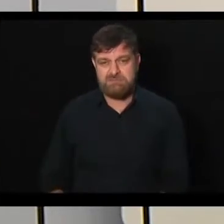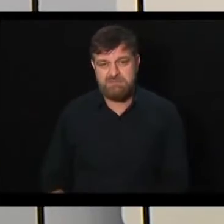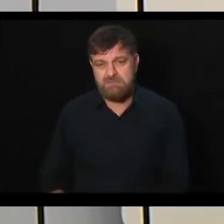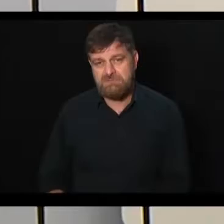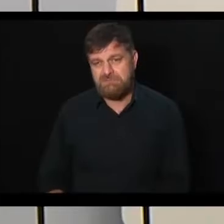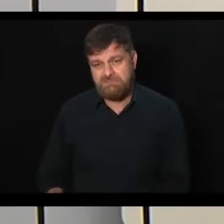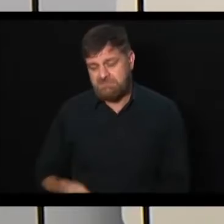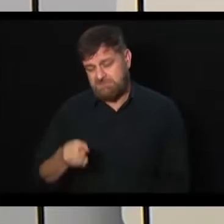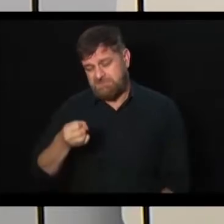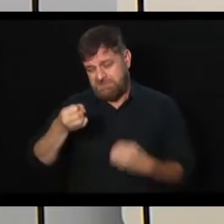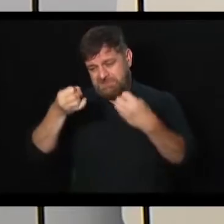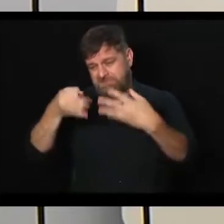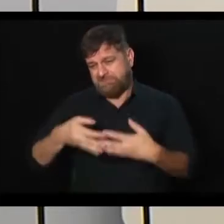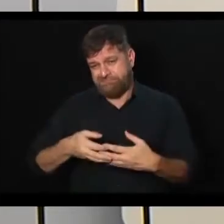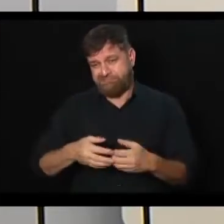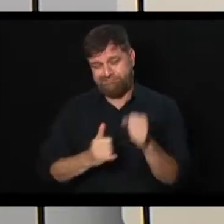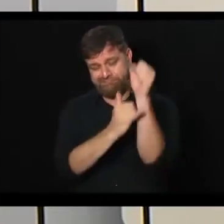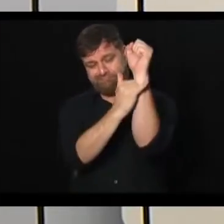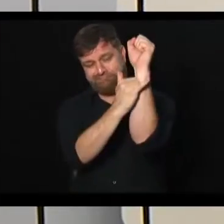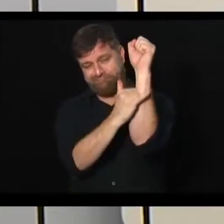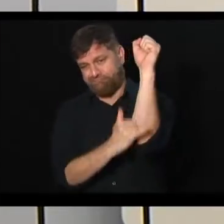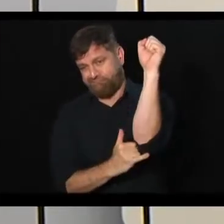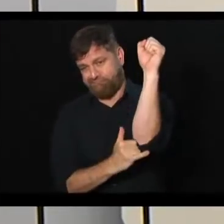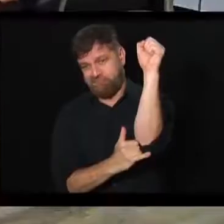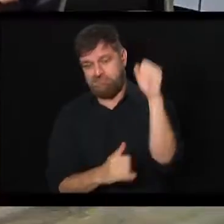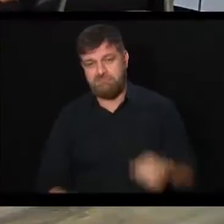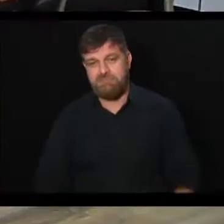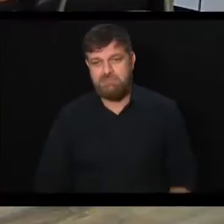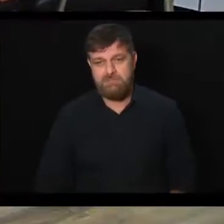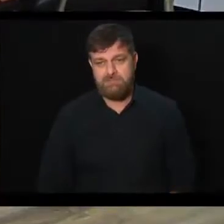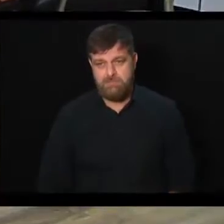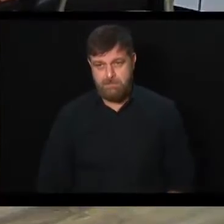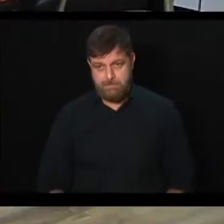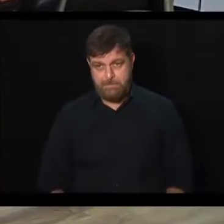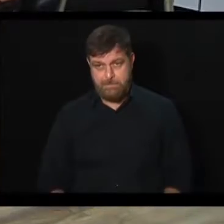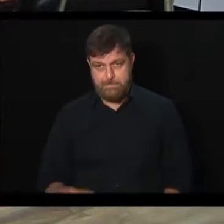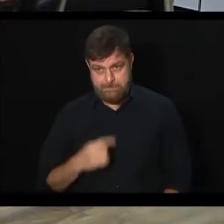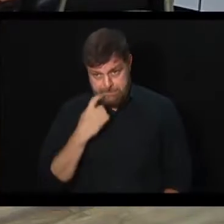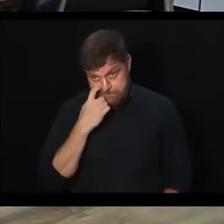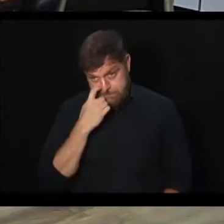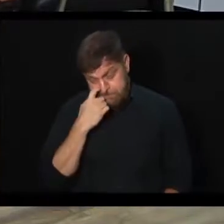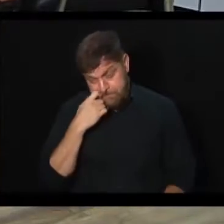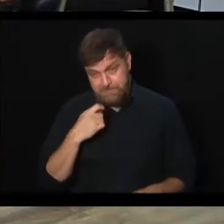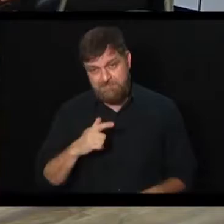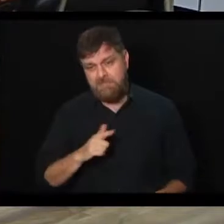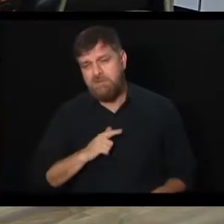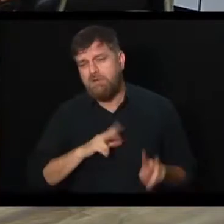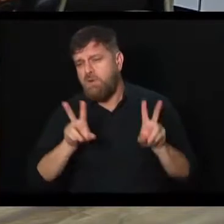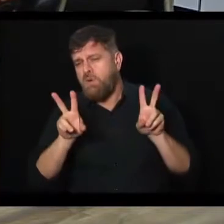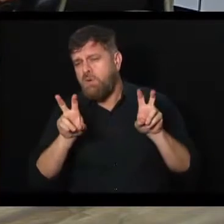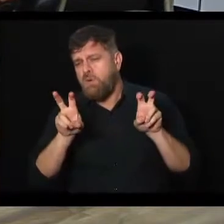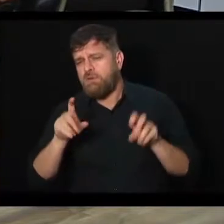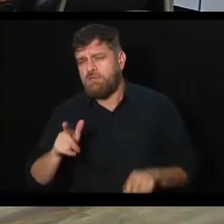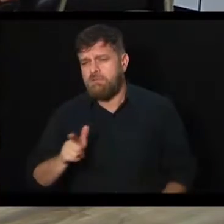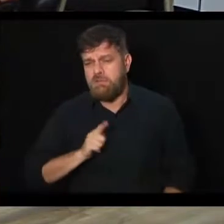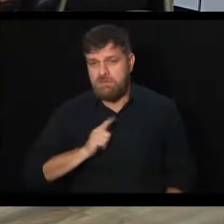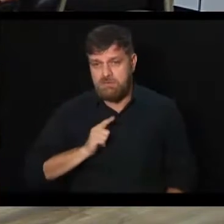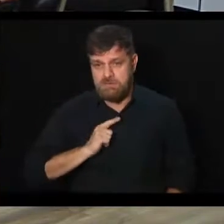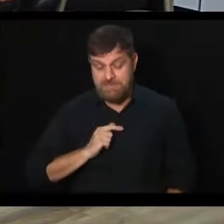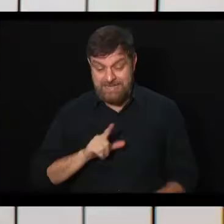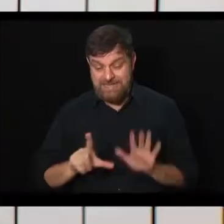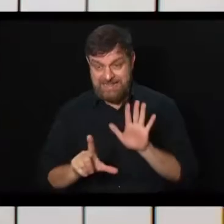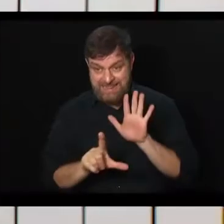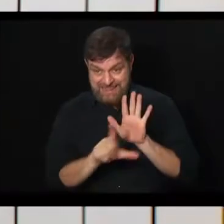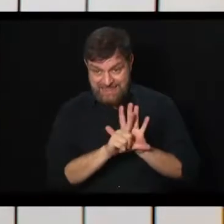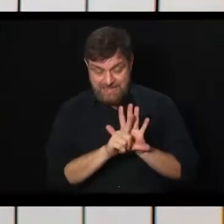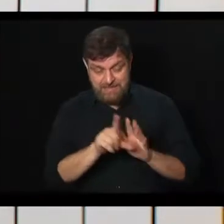justificativa que não se justifica. Vereadora, no entanto, essas questões da... A gente tem alguns dispositivos na lei,